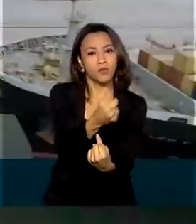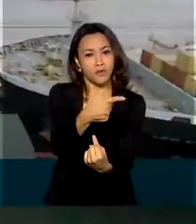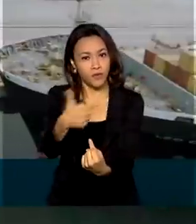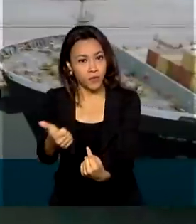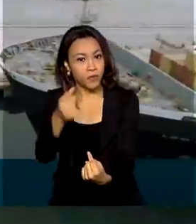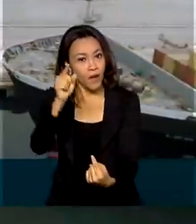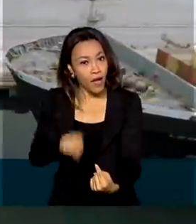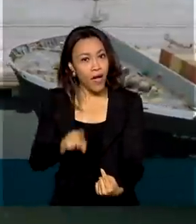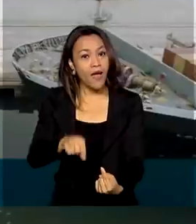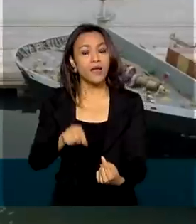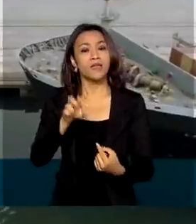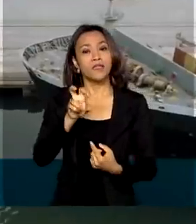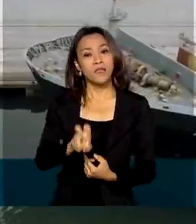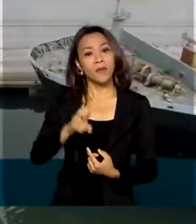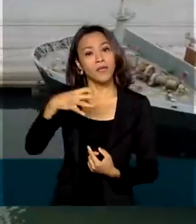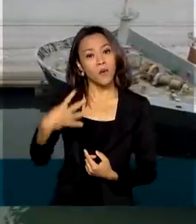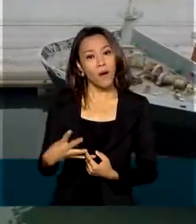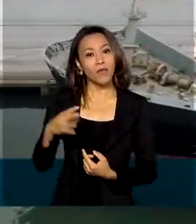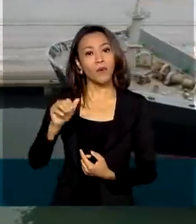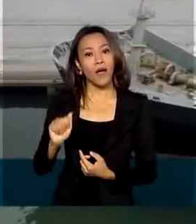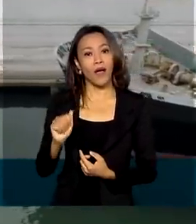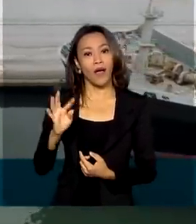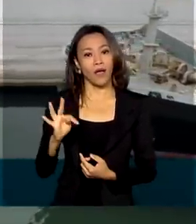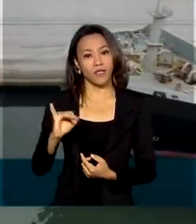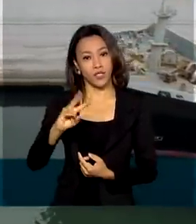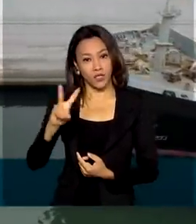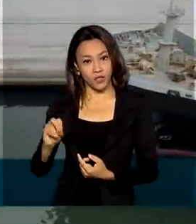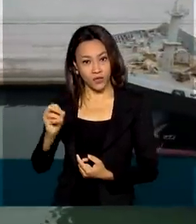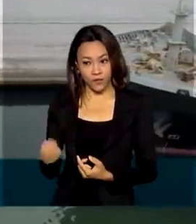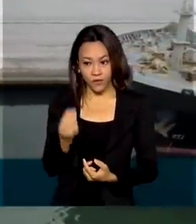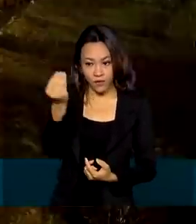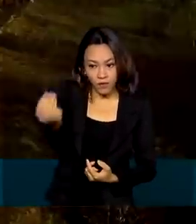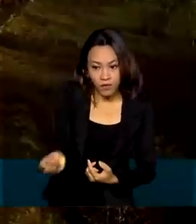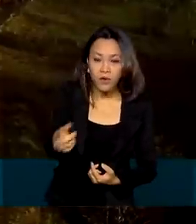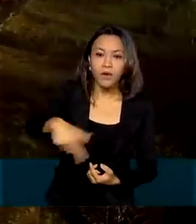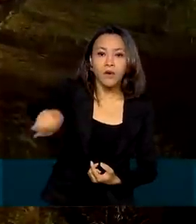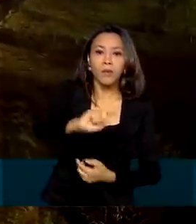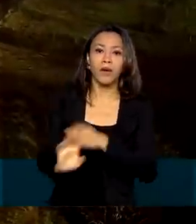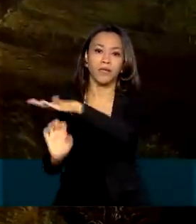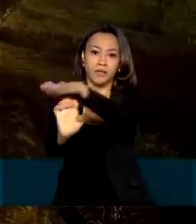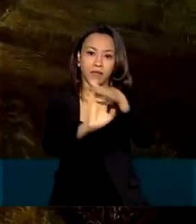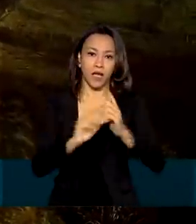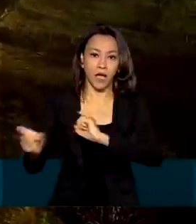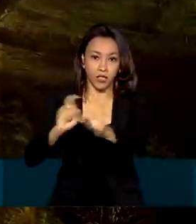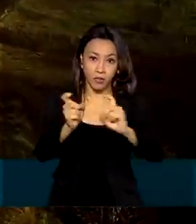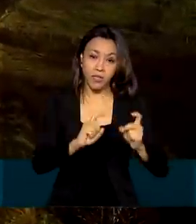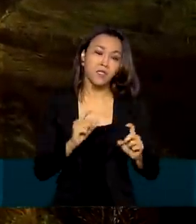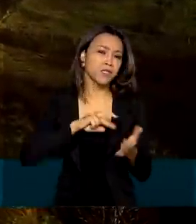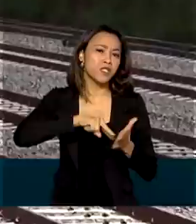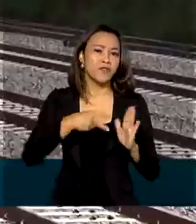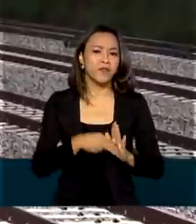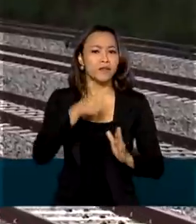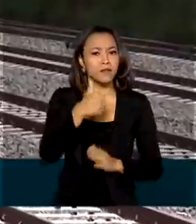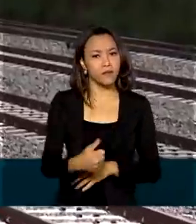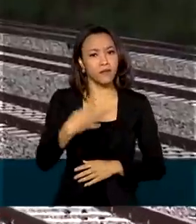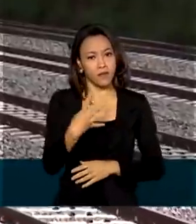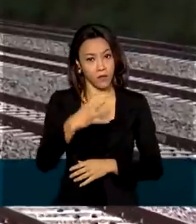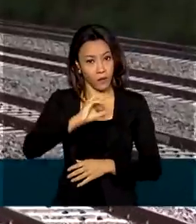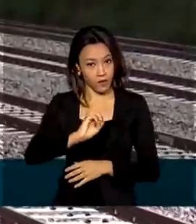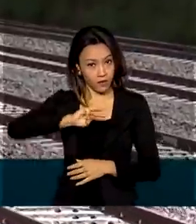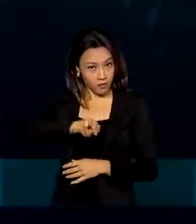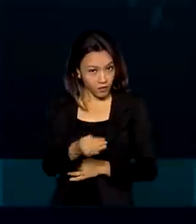54 ativos para a iniciativa privada, o que vai representar cerca de 140 bilhões de reais em